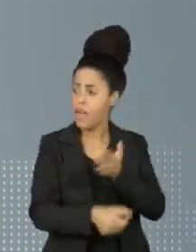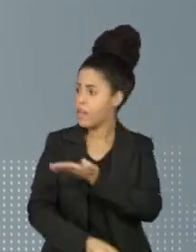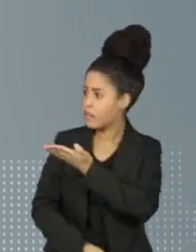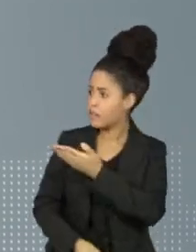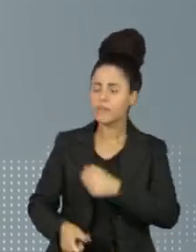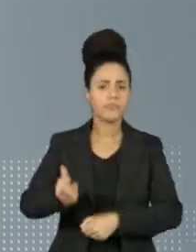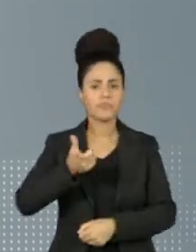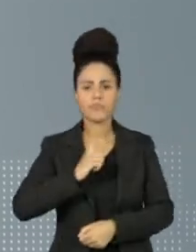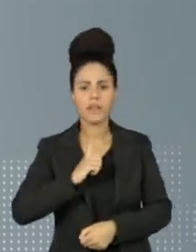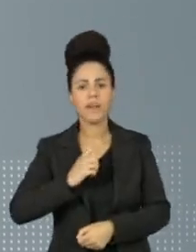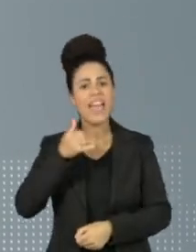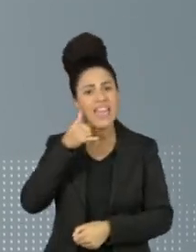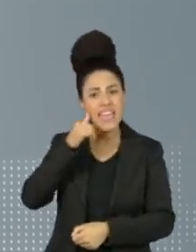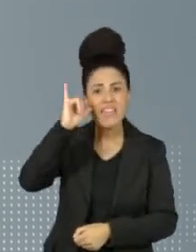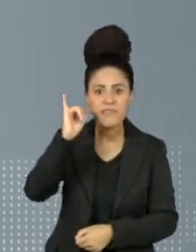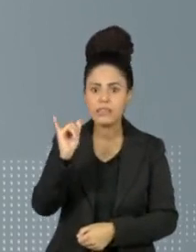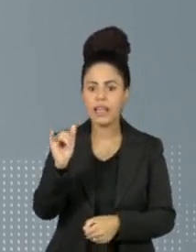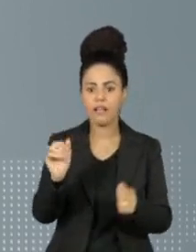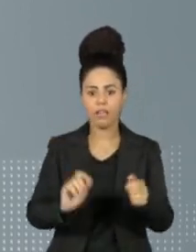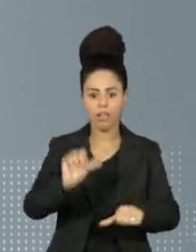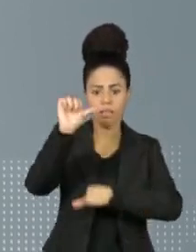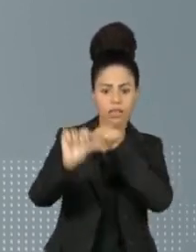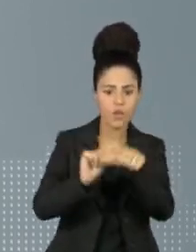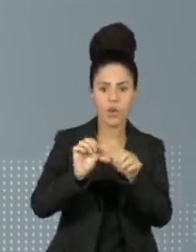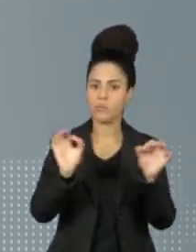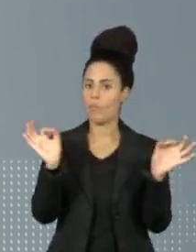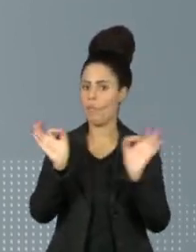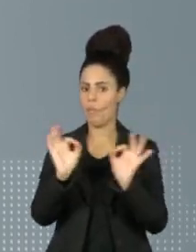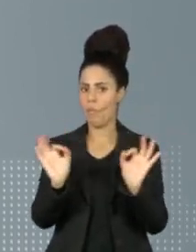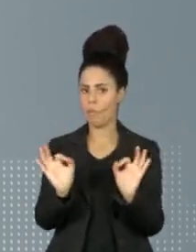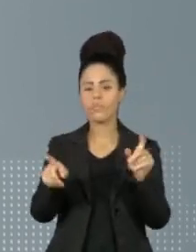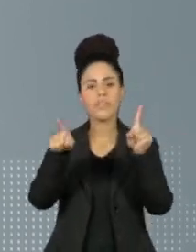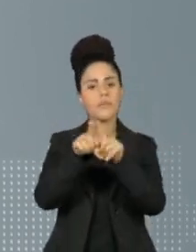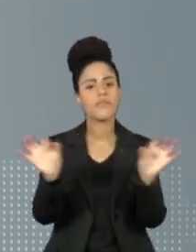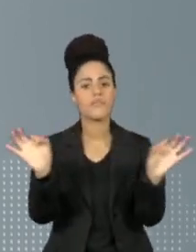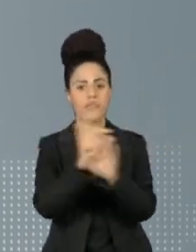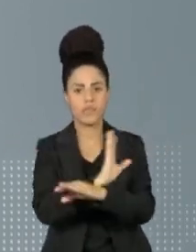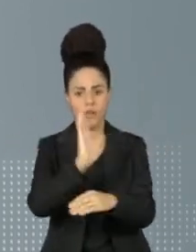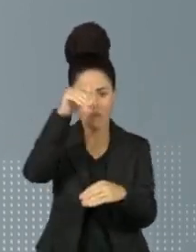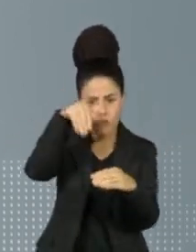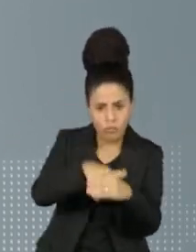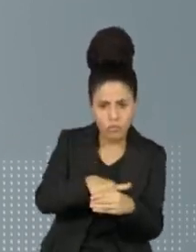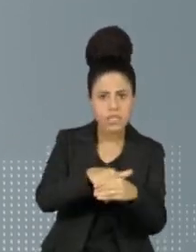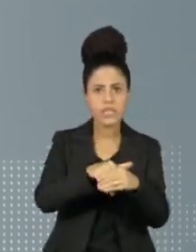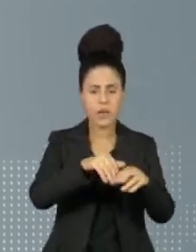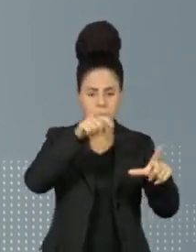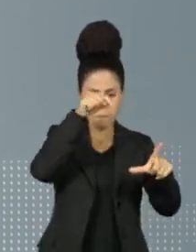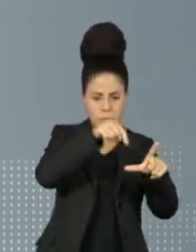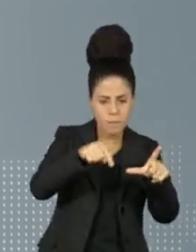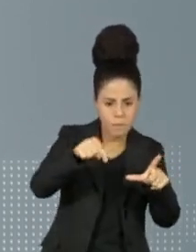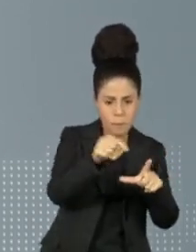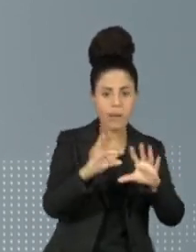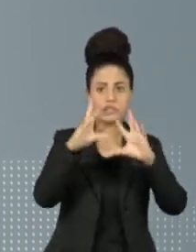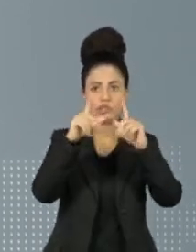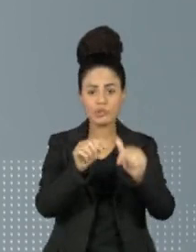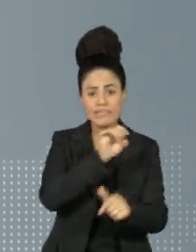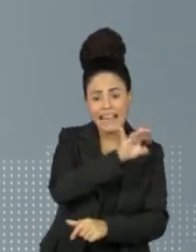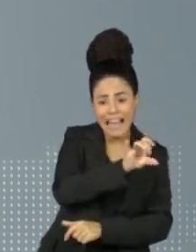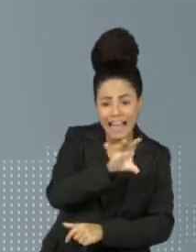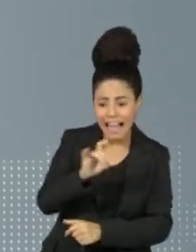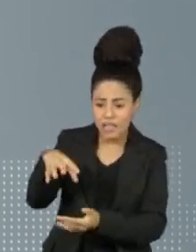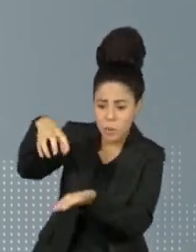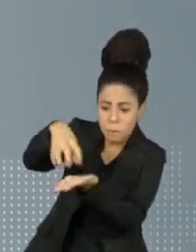garantir que ninguém mude nada do que foi digitado. Ao final da votação, os boletins de urna com os resultados de cada sessão